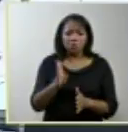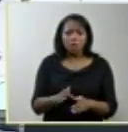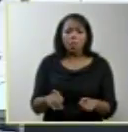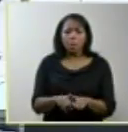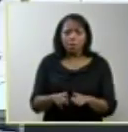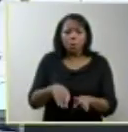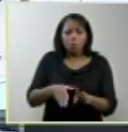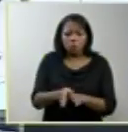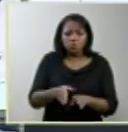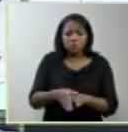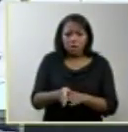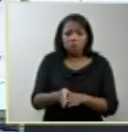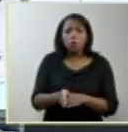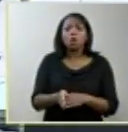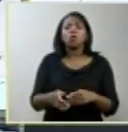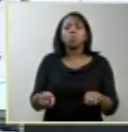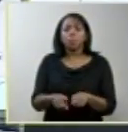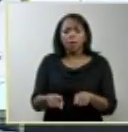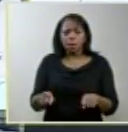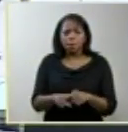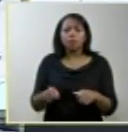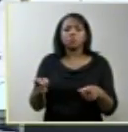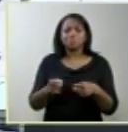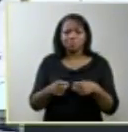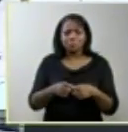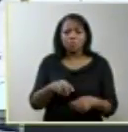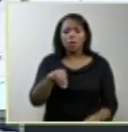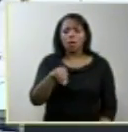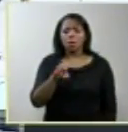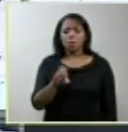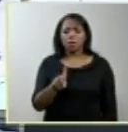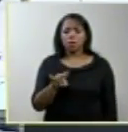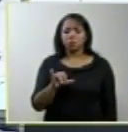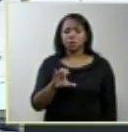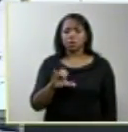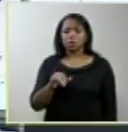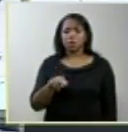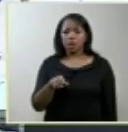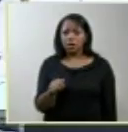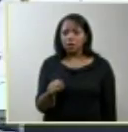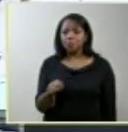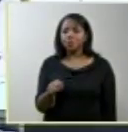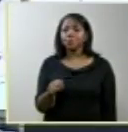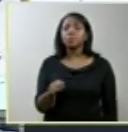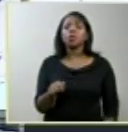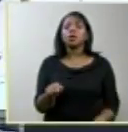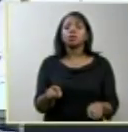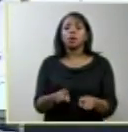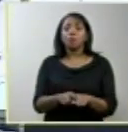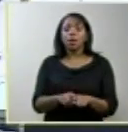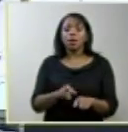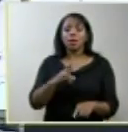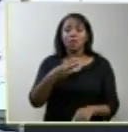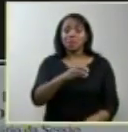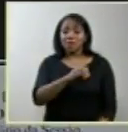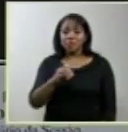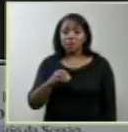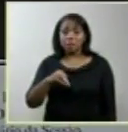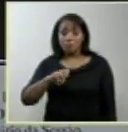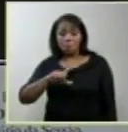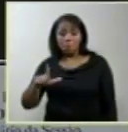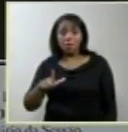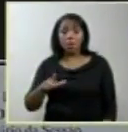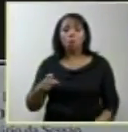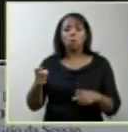Medicina alguma coisa como mais de 100 mil médicos 300 mil médicos a Febrasbo 22